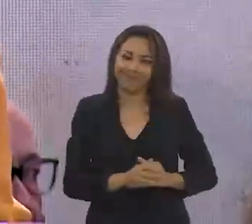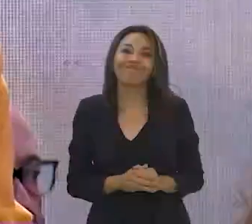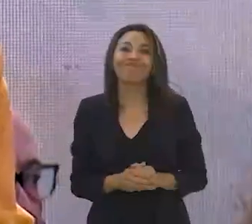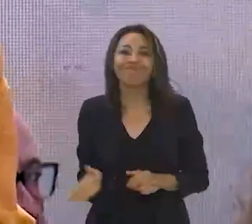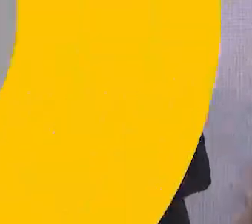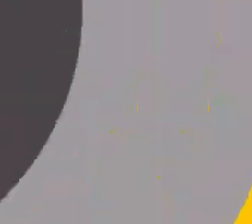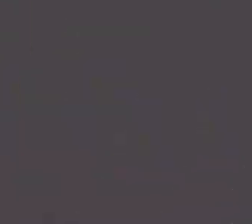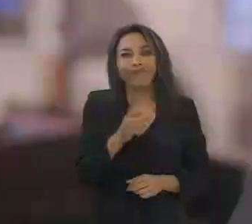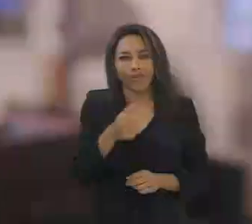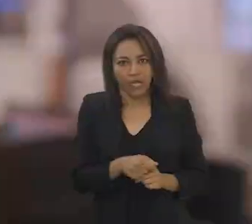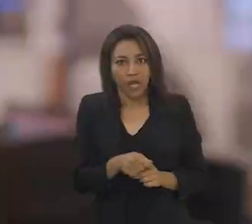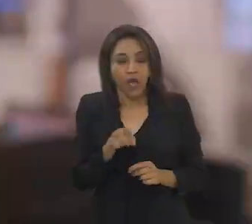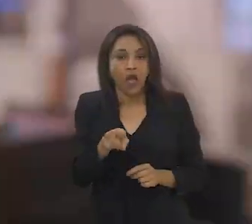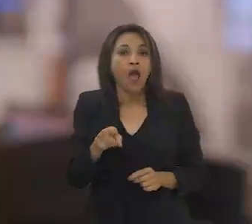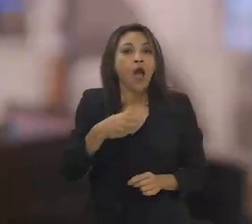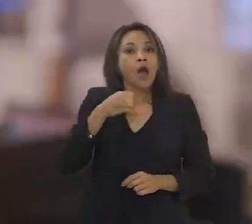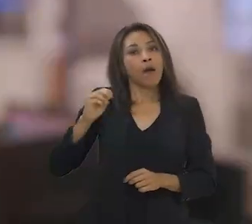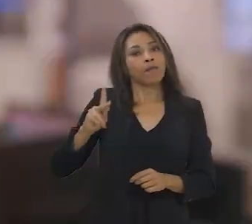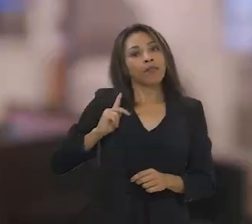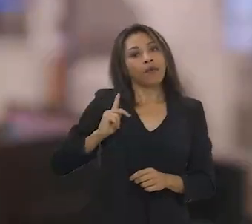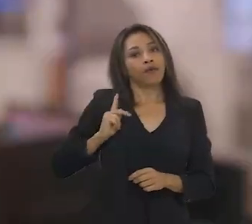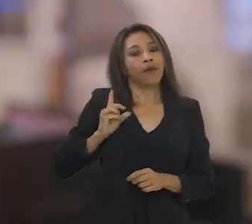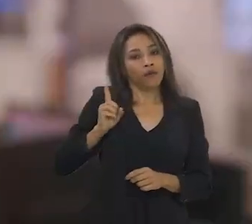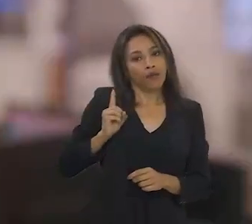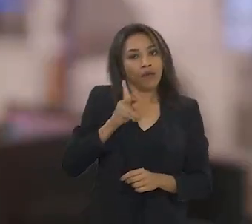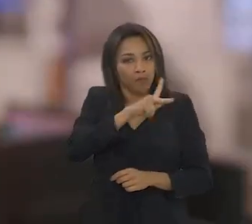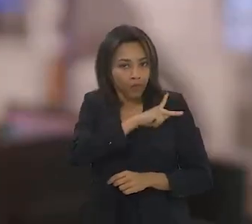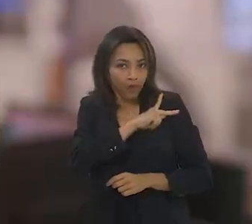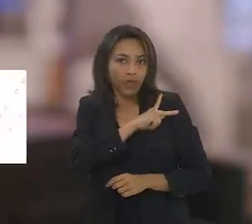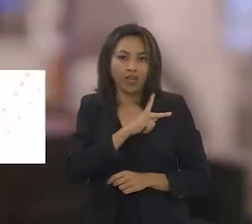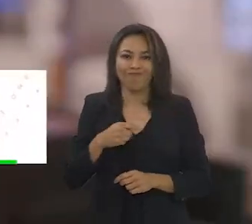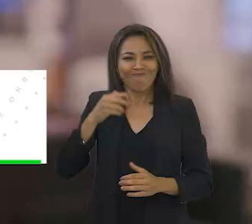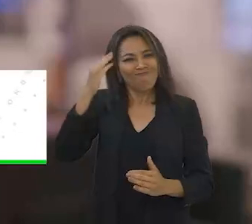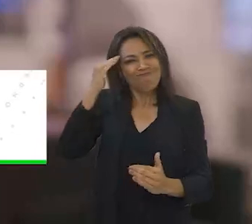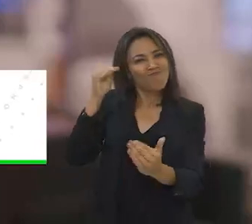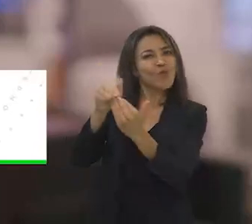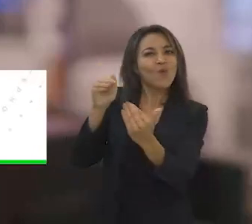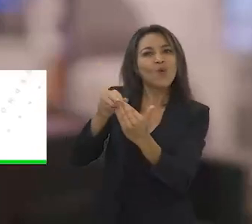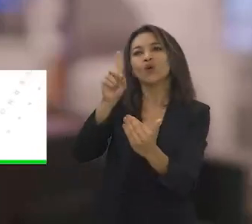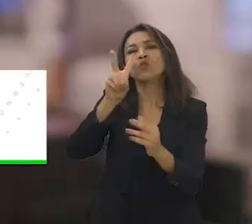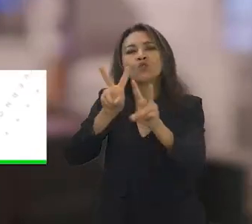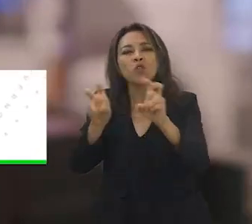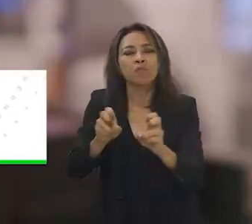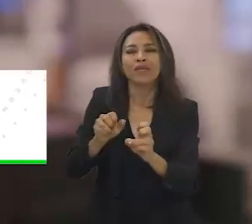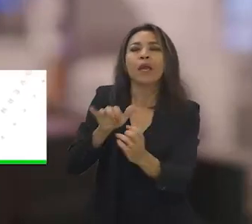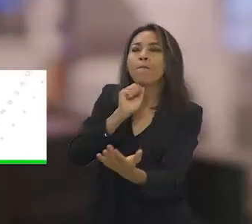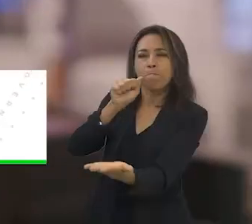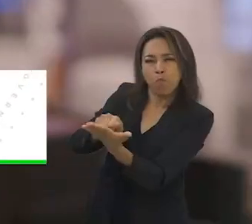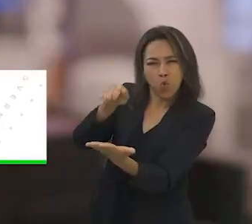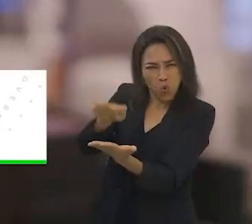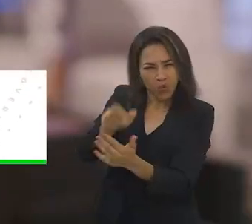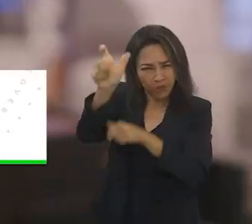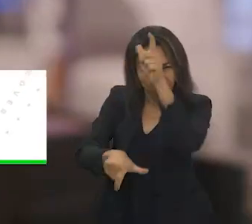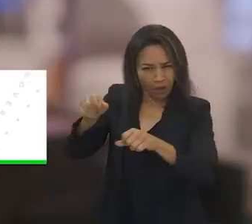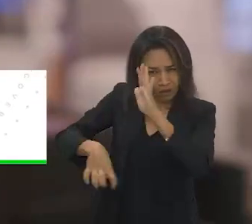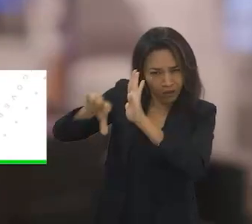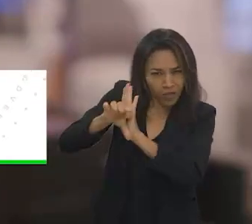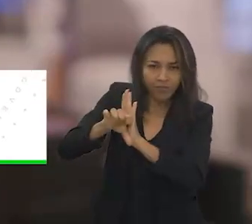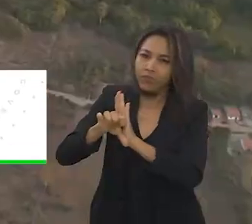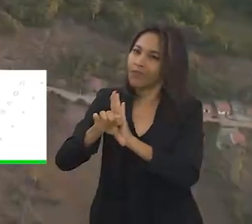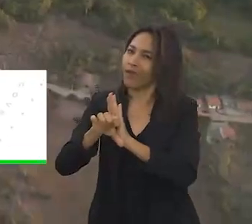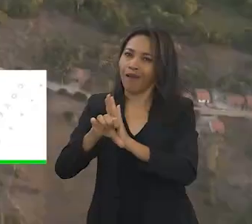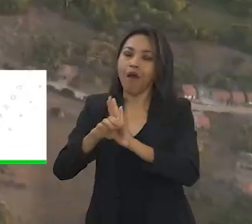o Brasil. Sem impunidade. A Advocacia-Geral da União rejeitou medida que perdoava a multa de